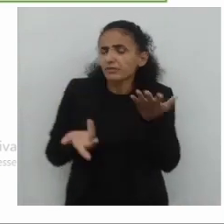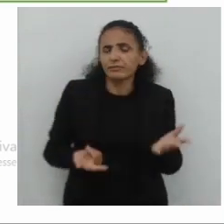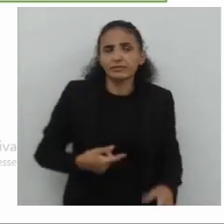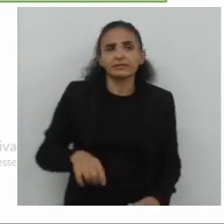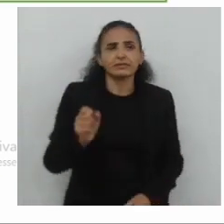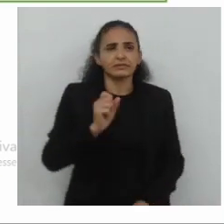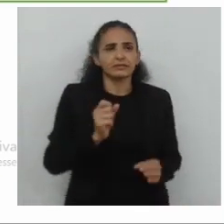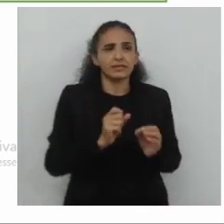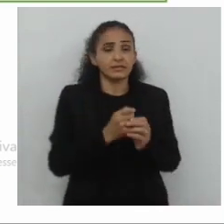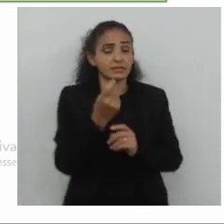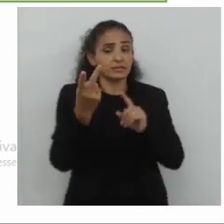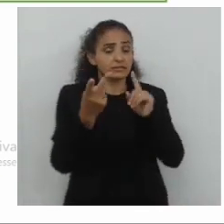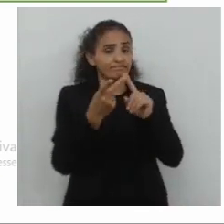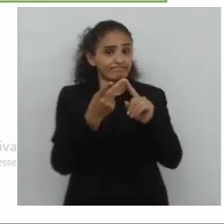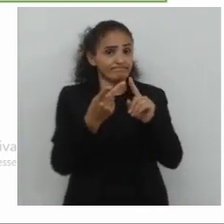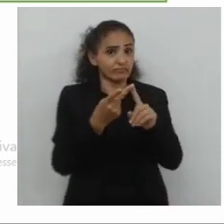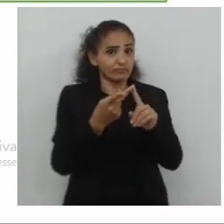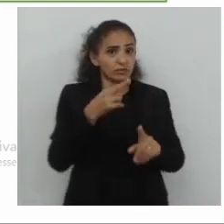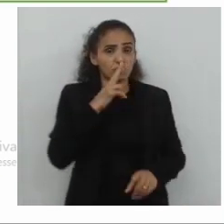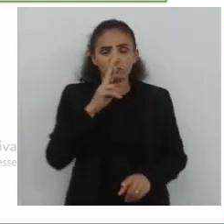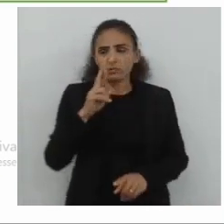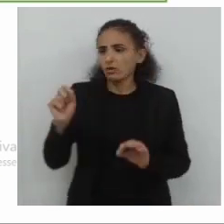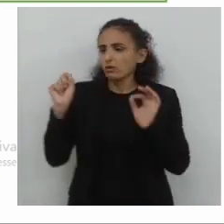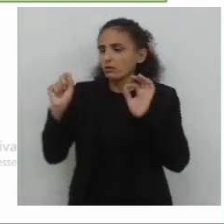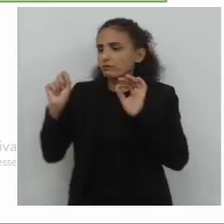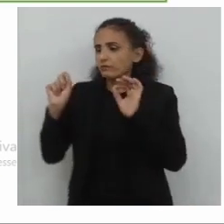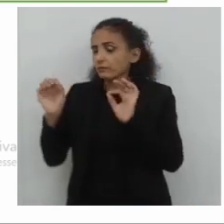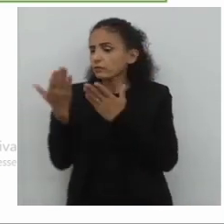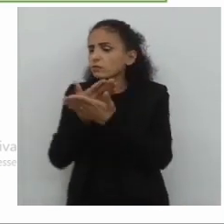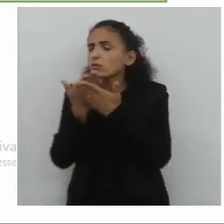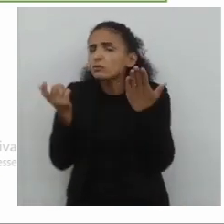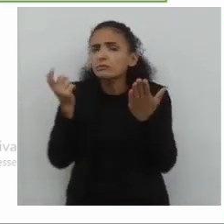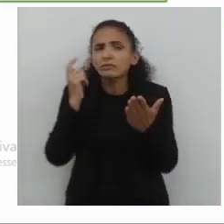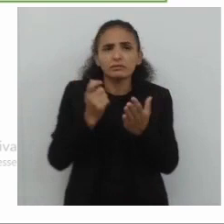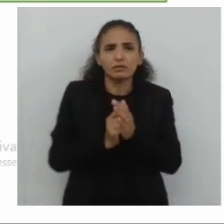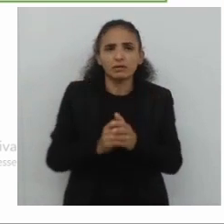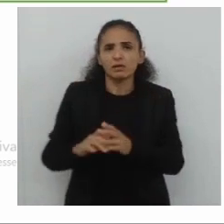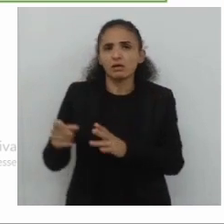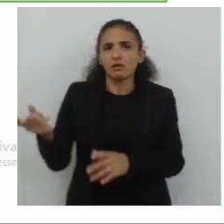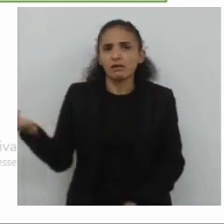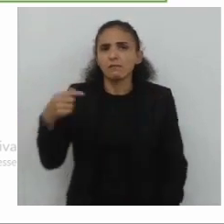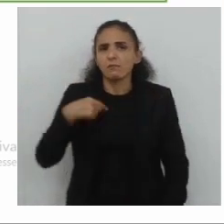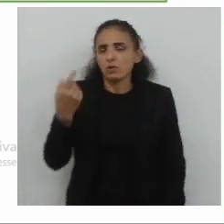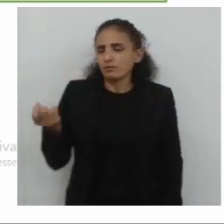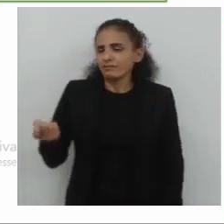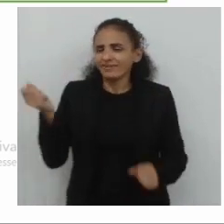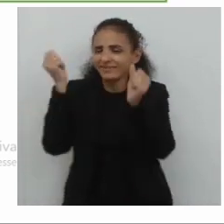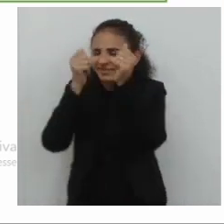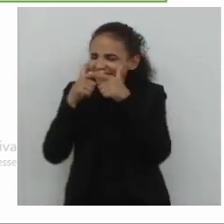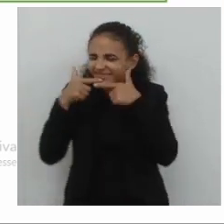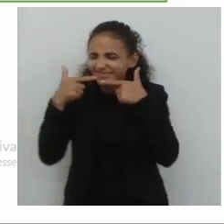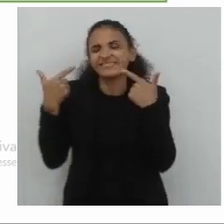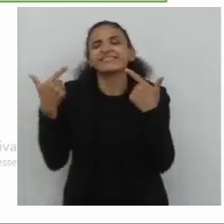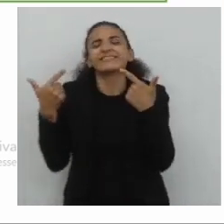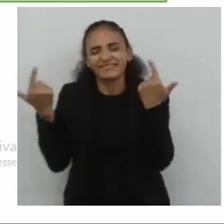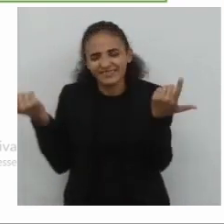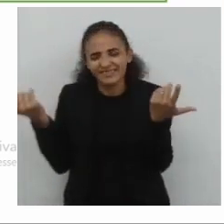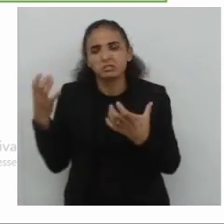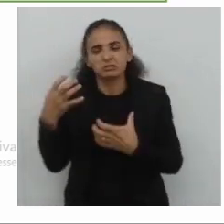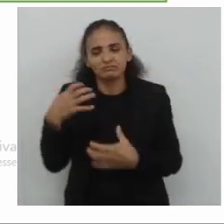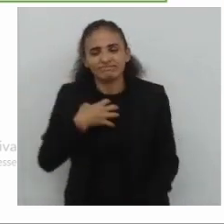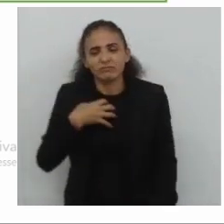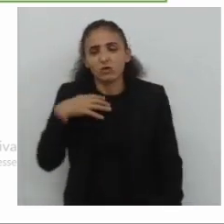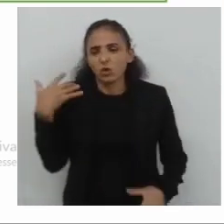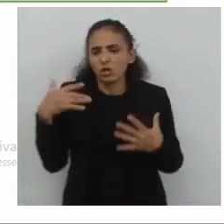resposta. Esta segunda resposta, fiquem bem atentos a ela. Muito. Eu, engraçada. Estou